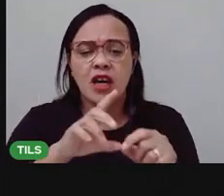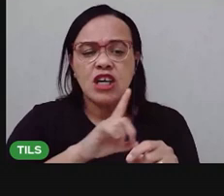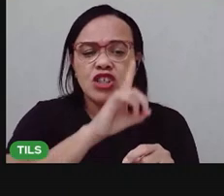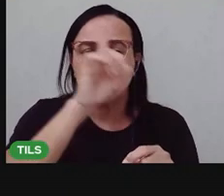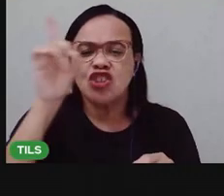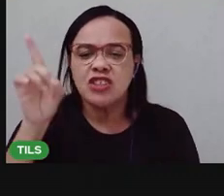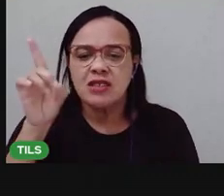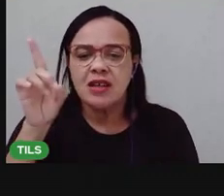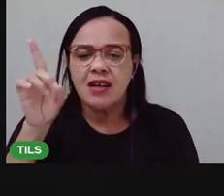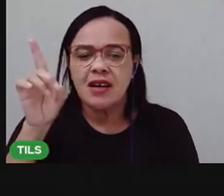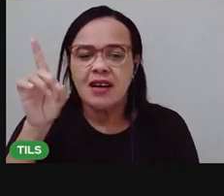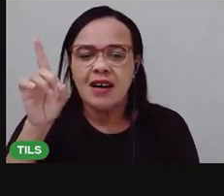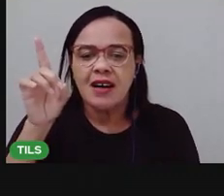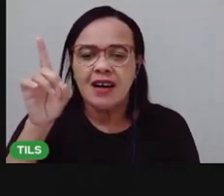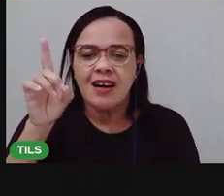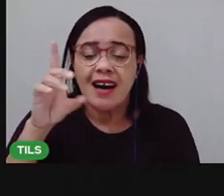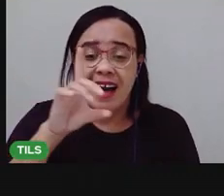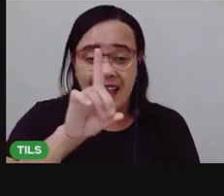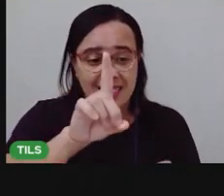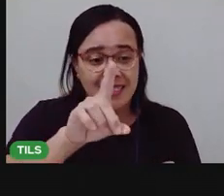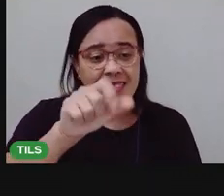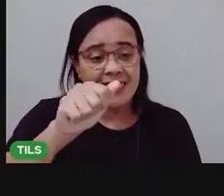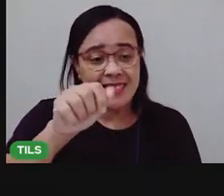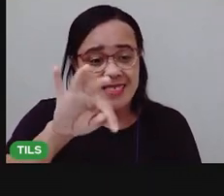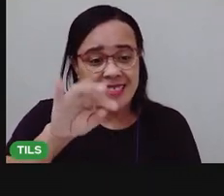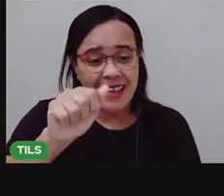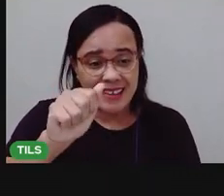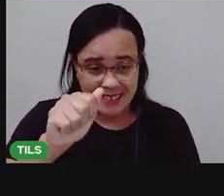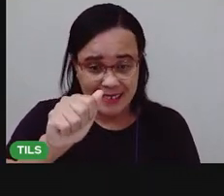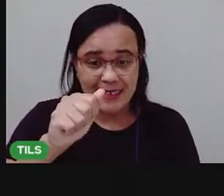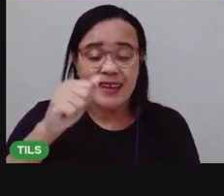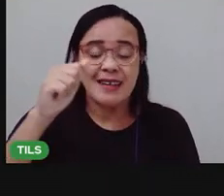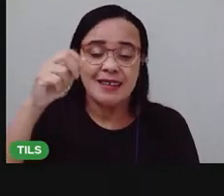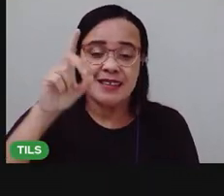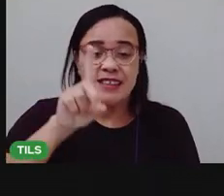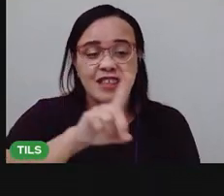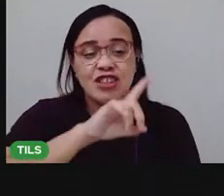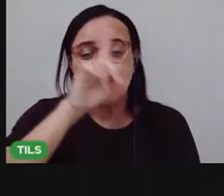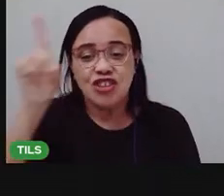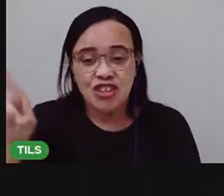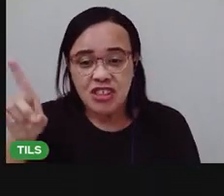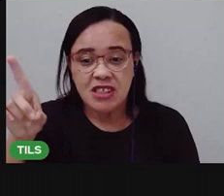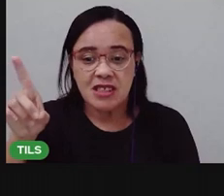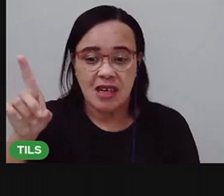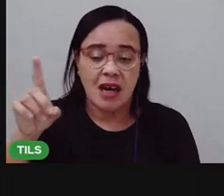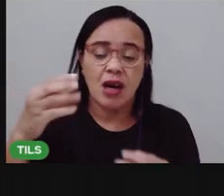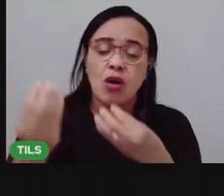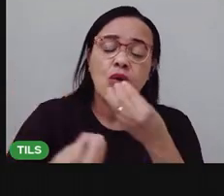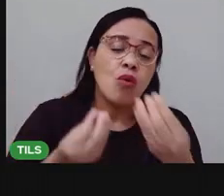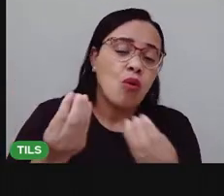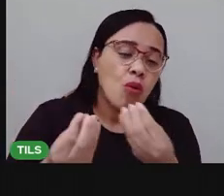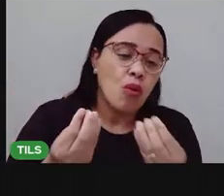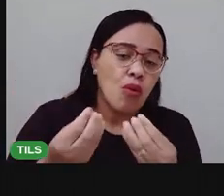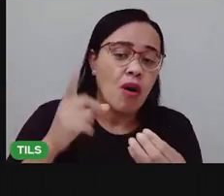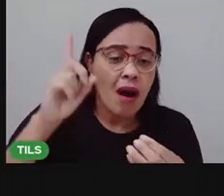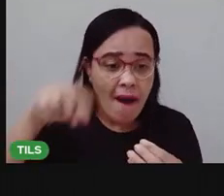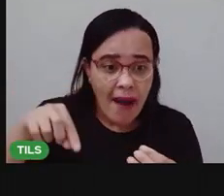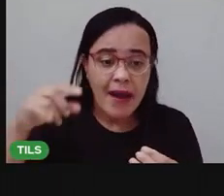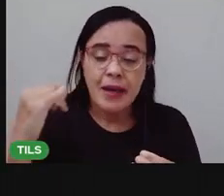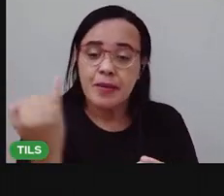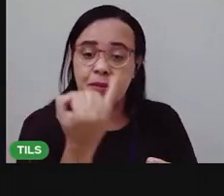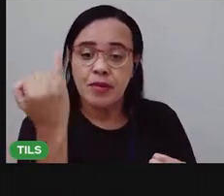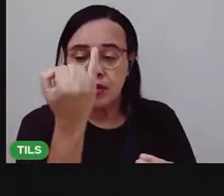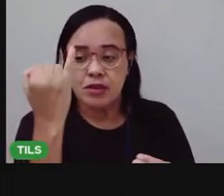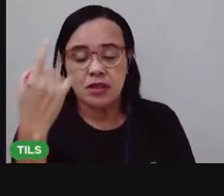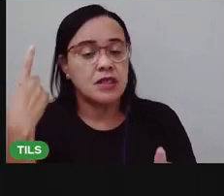produto. Que é muito importante, né? Inclusive para a nossa saúde, para a gente não consumir produtos que já estão